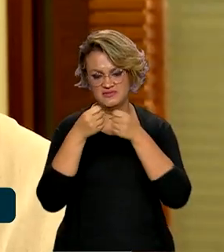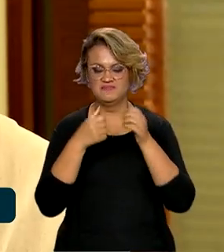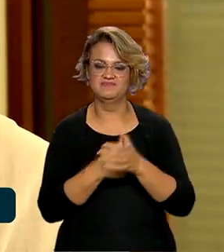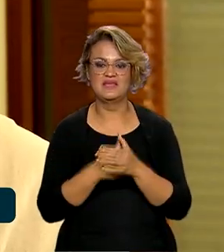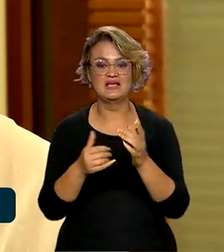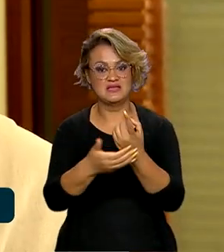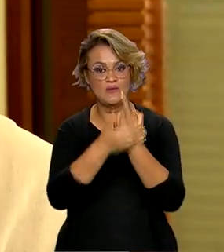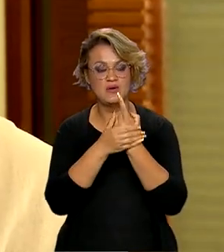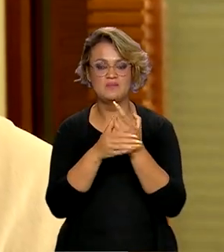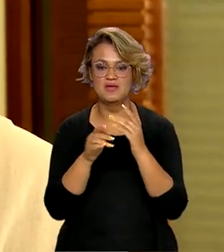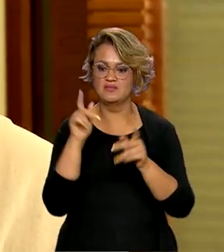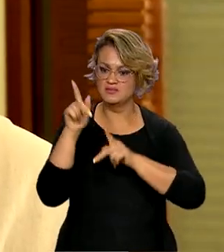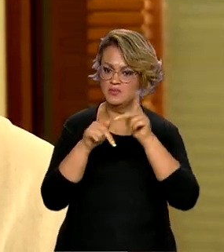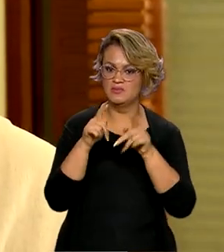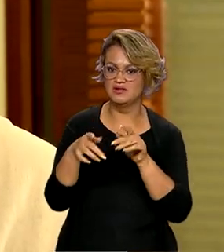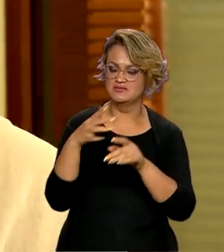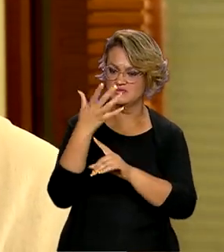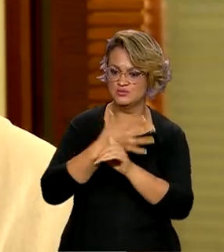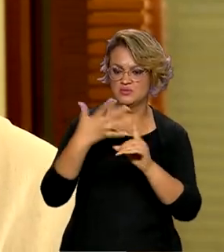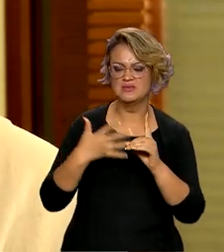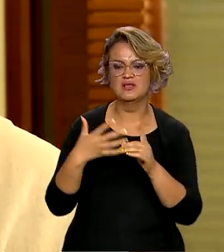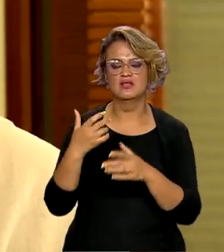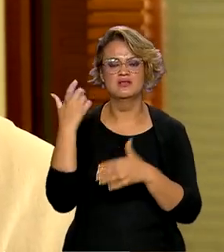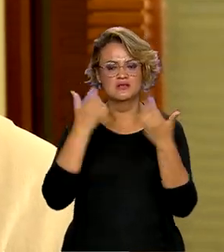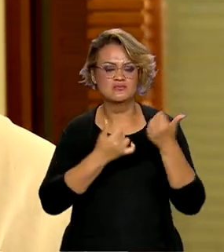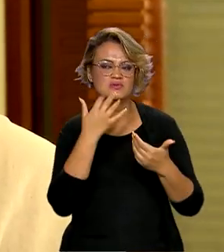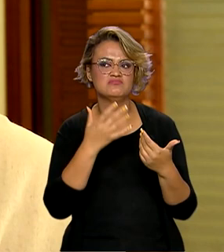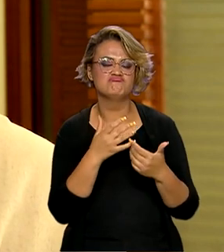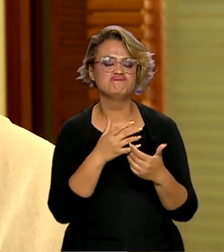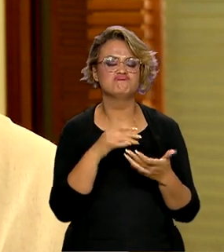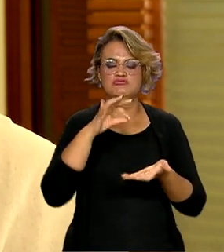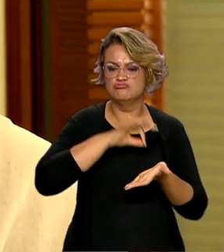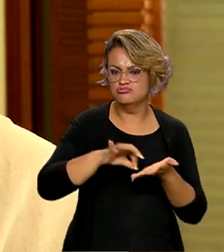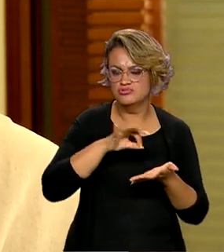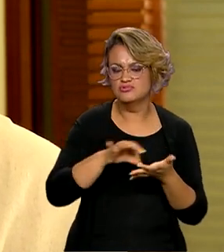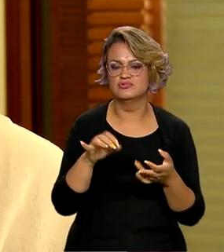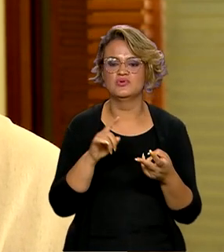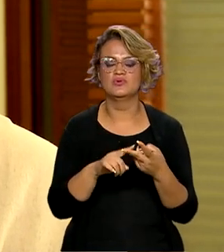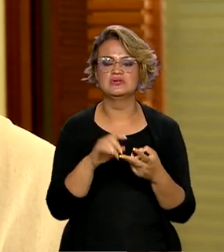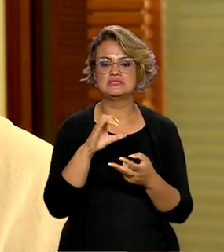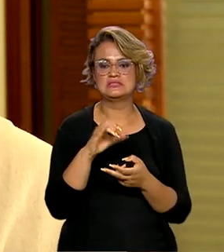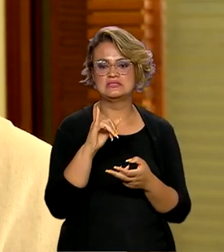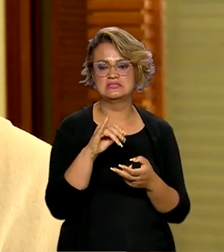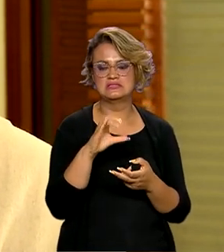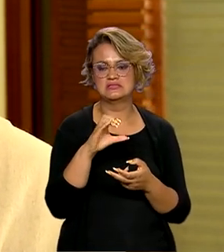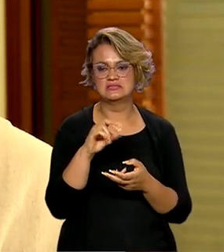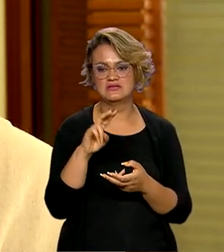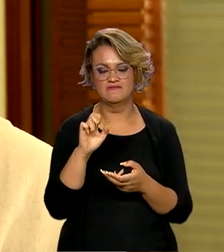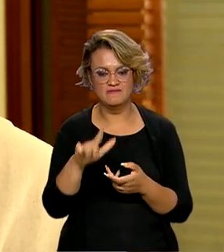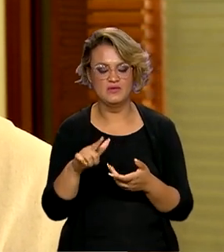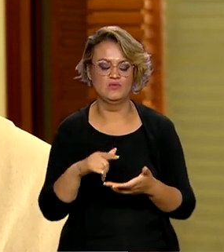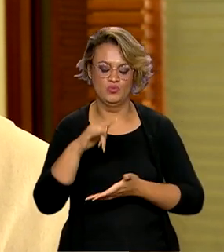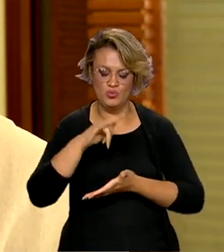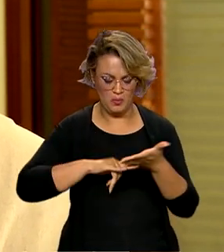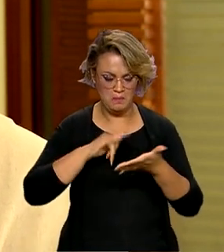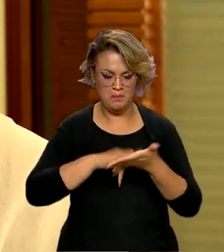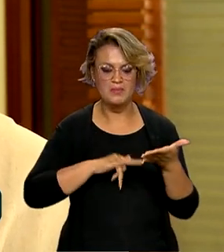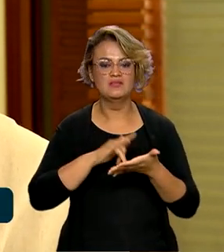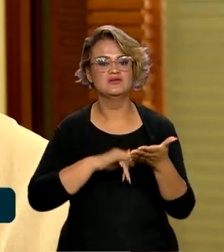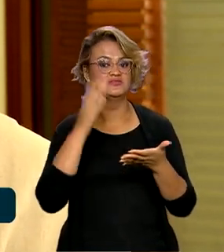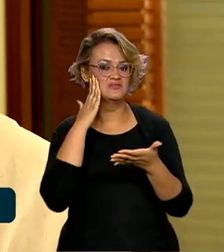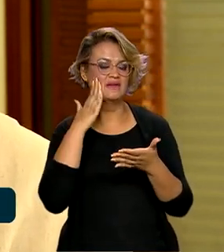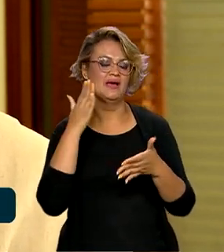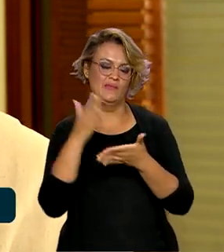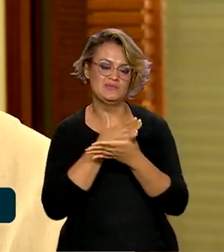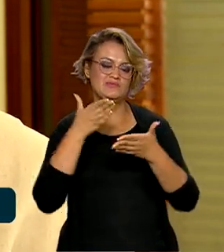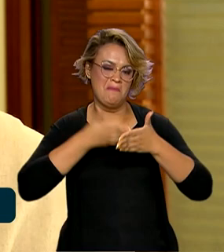direto à população, falando sobre registro civil de nascimento, um documento que a gente sabe, as